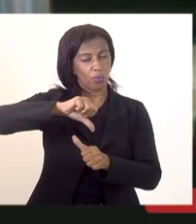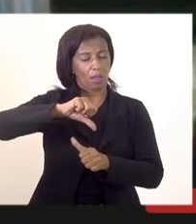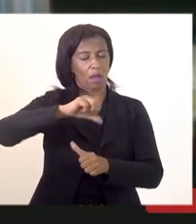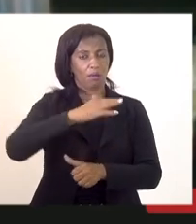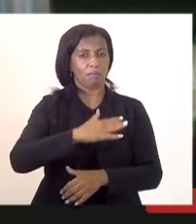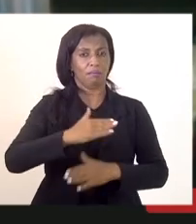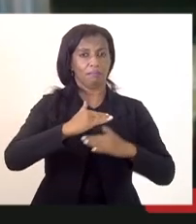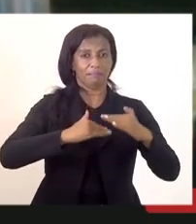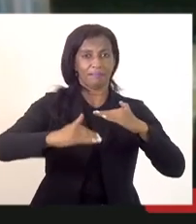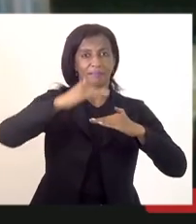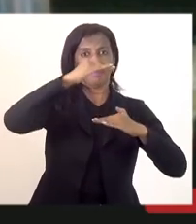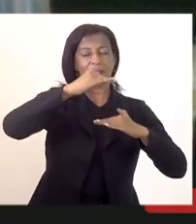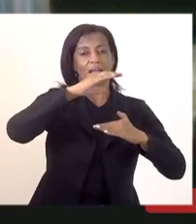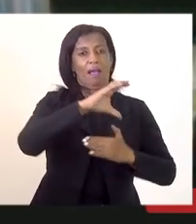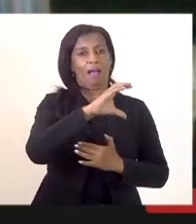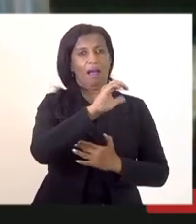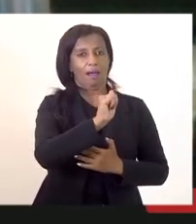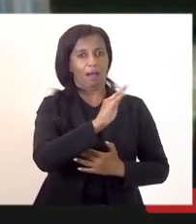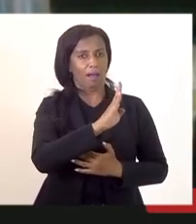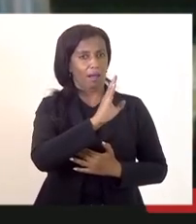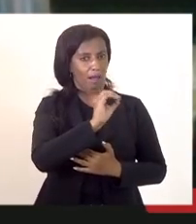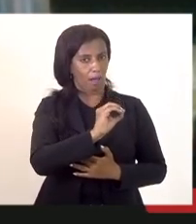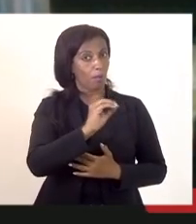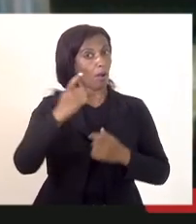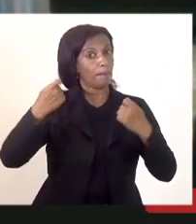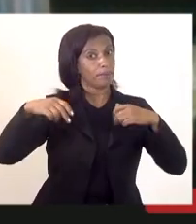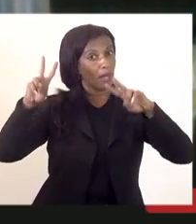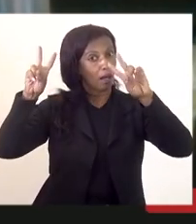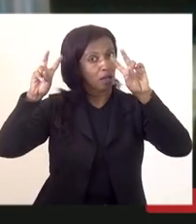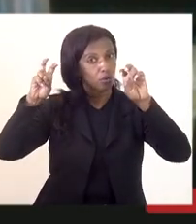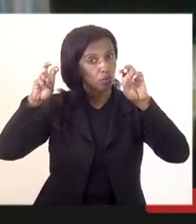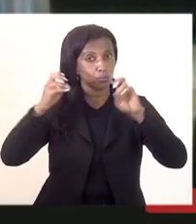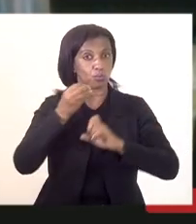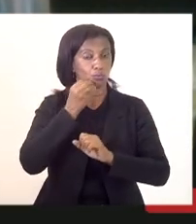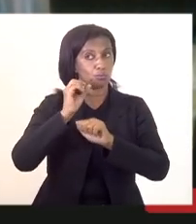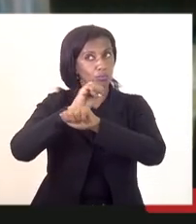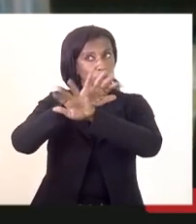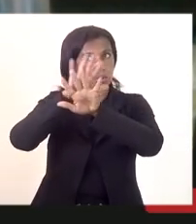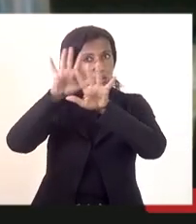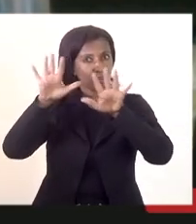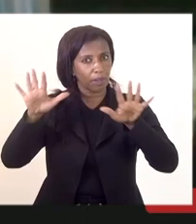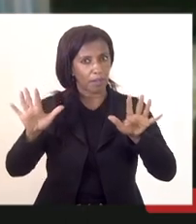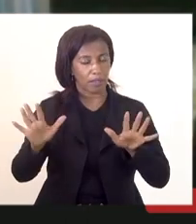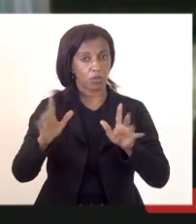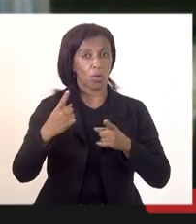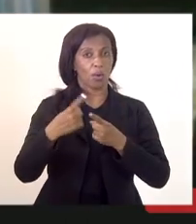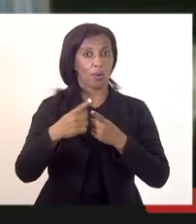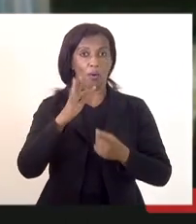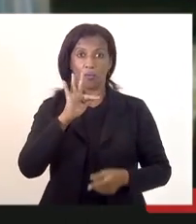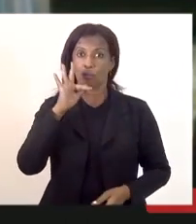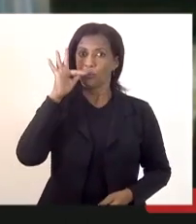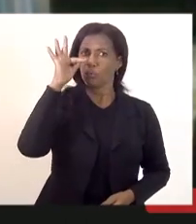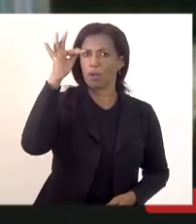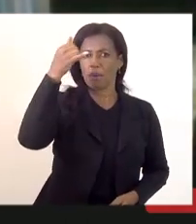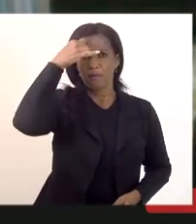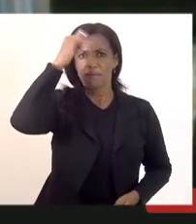agora a gente tem que tratar esse assunto com muita transparência muita tranquilidade para que futuramente não tenhamos problema